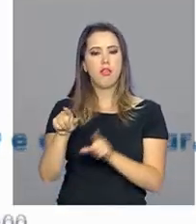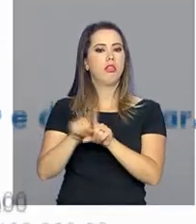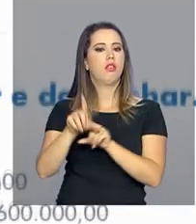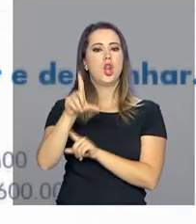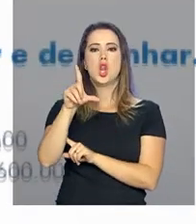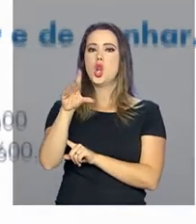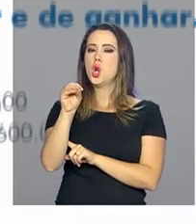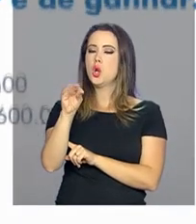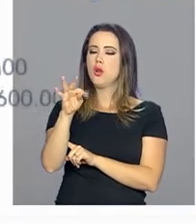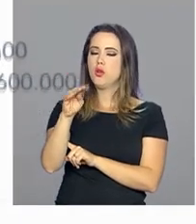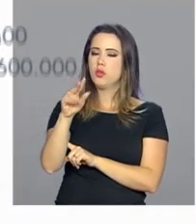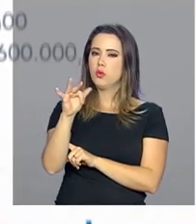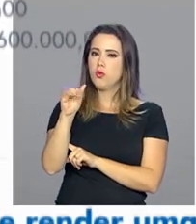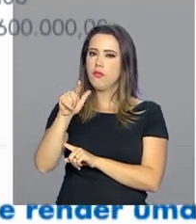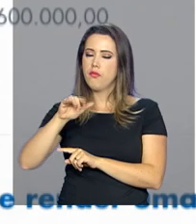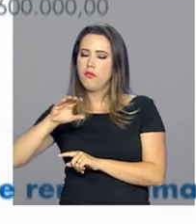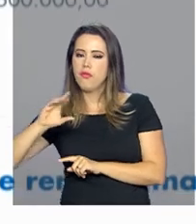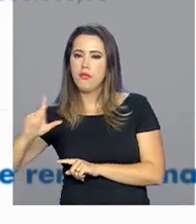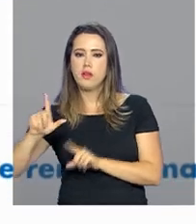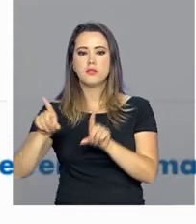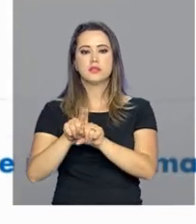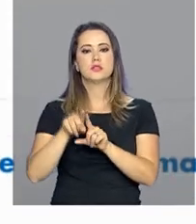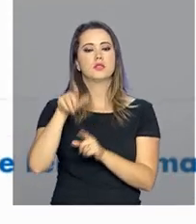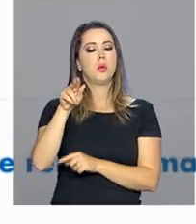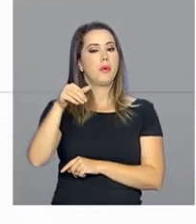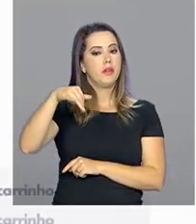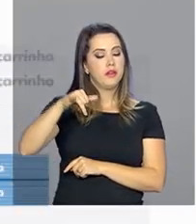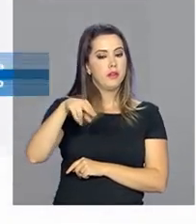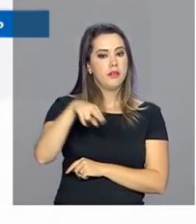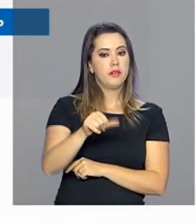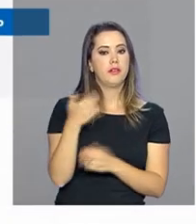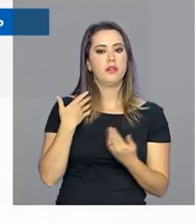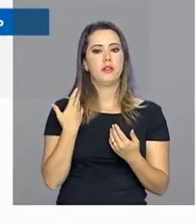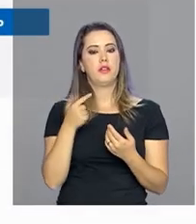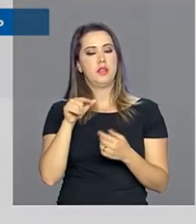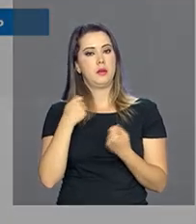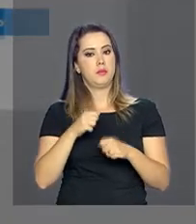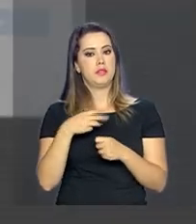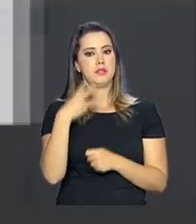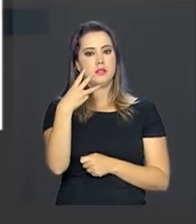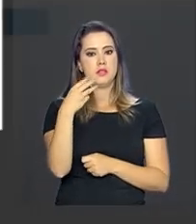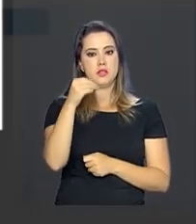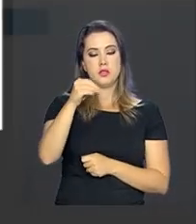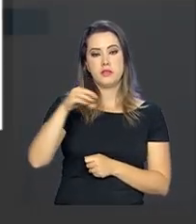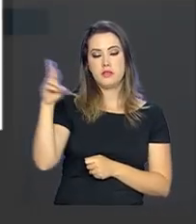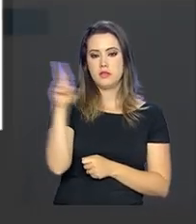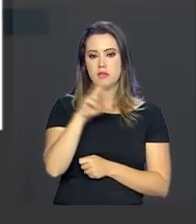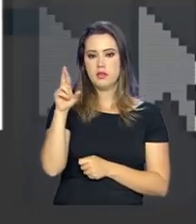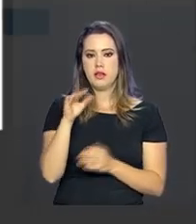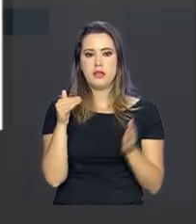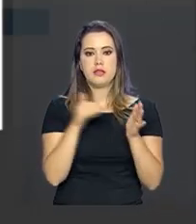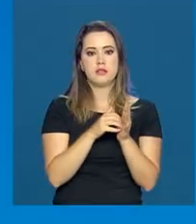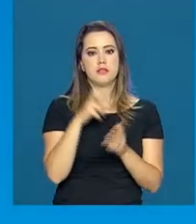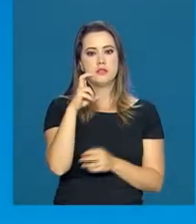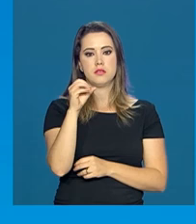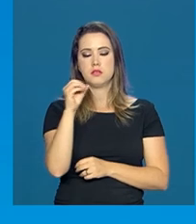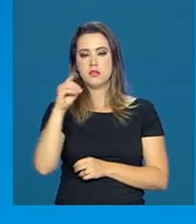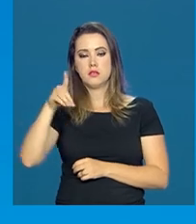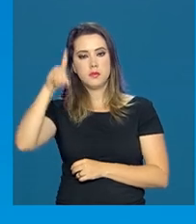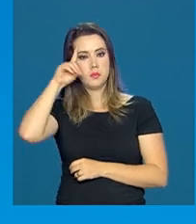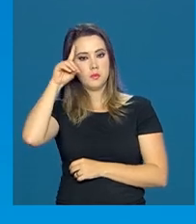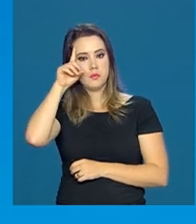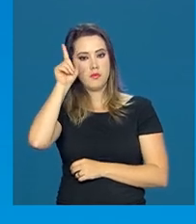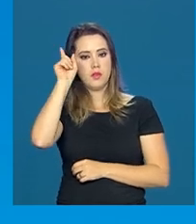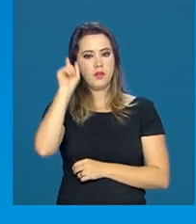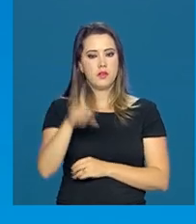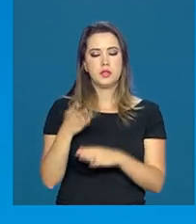tantas outras. E as apostas no portal são de, no mínimo, 30 reais e, no máximo, 500 reais por dia. E